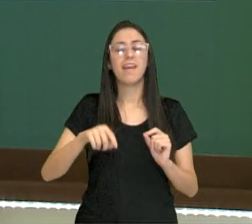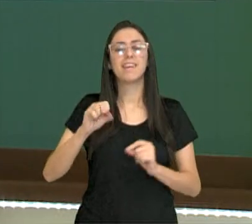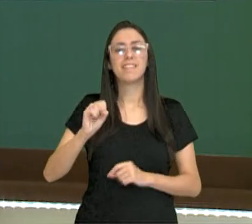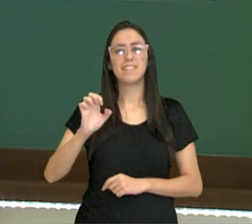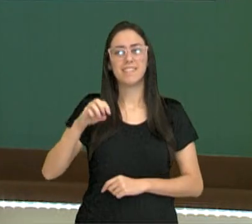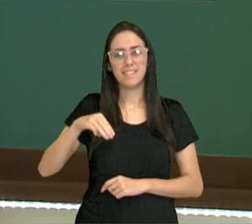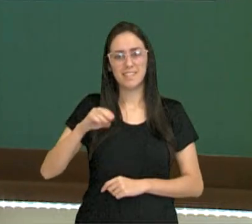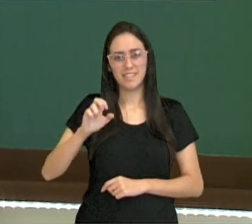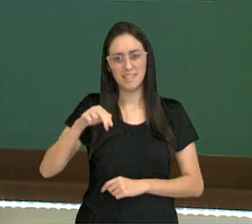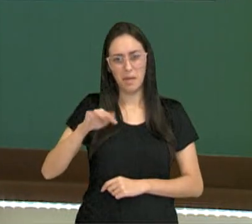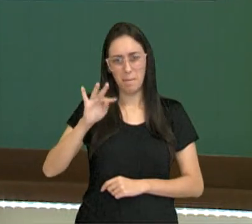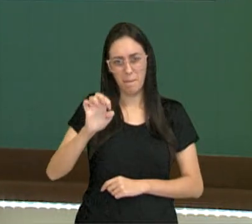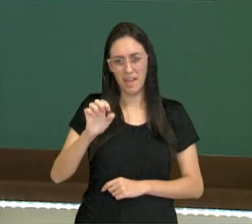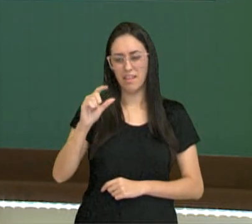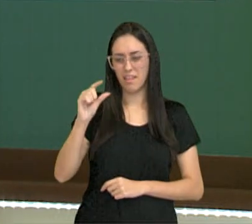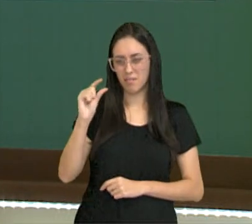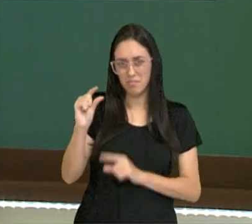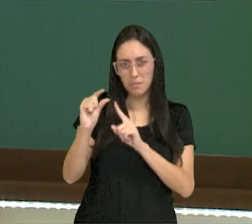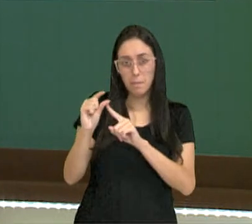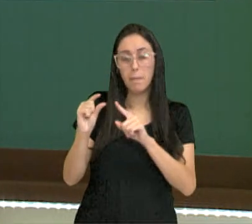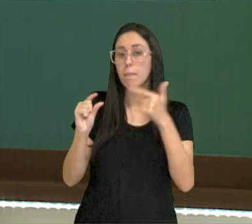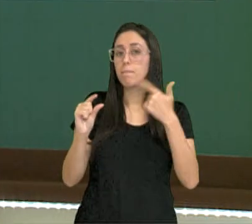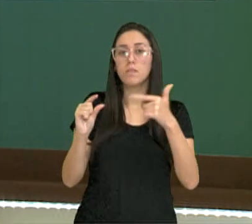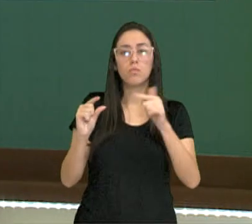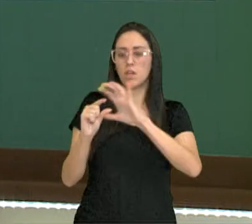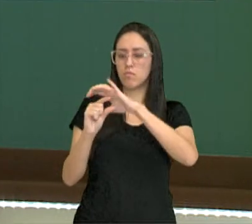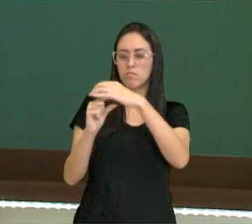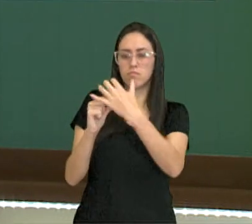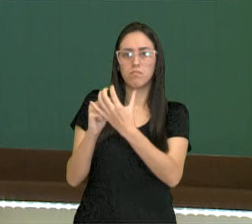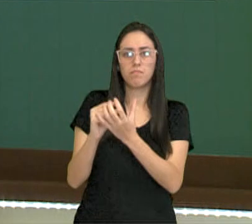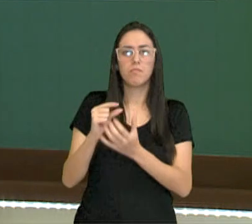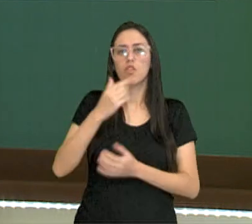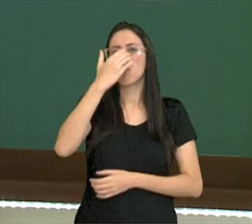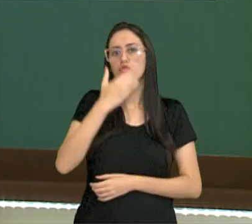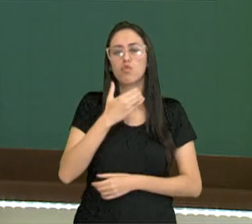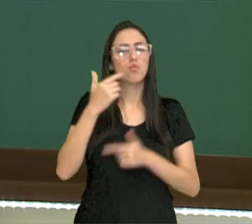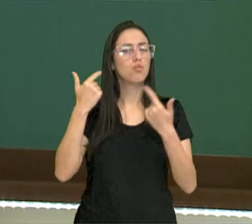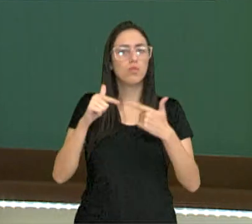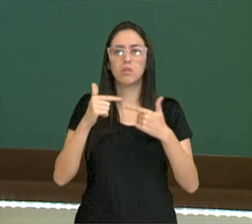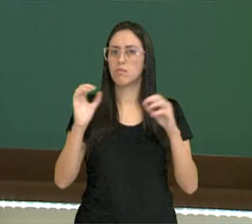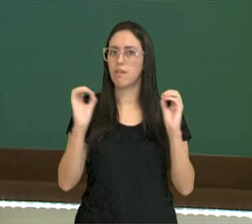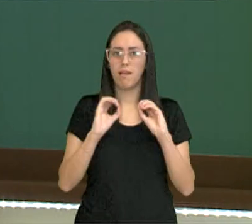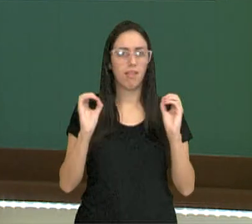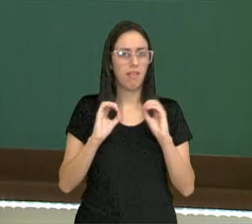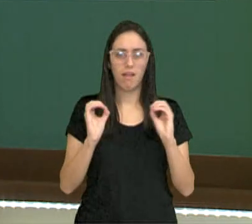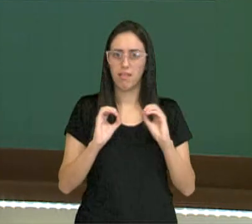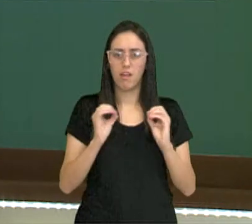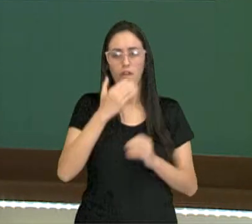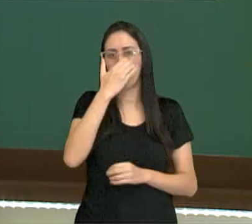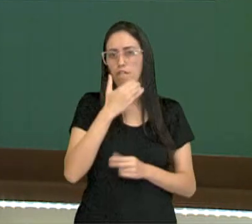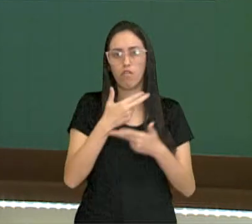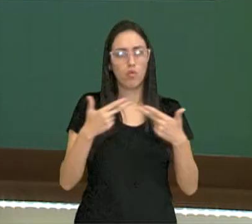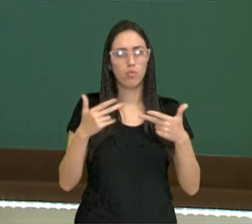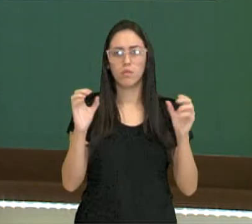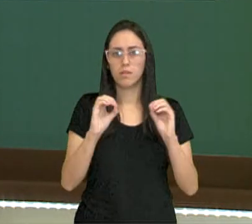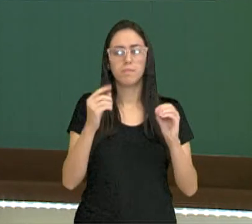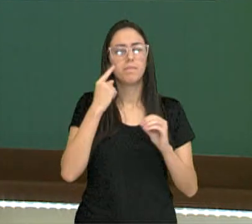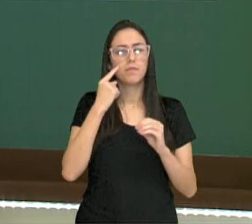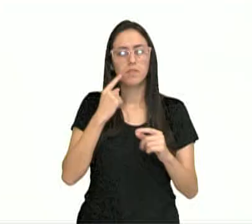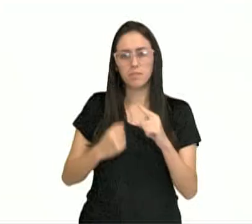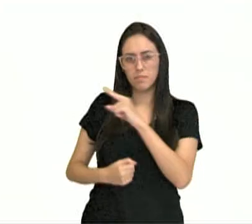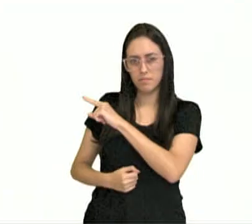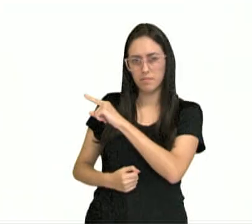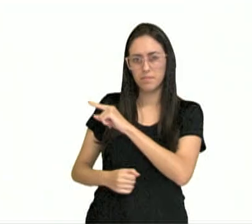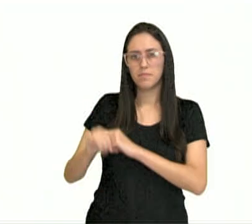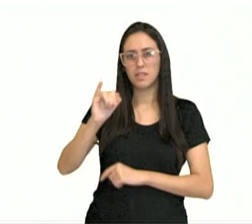protegida por fruto, ou seja, gimnospermas não têm produção de frutos. Reparem naquela imagem ali à